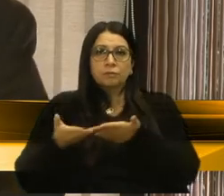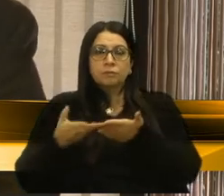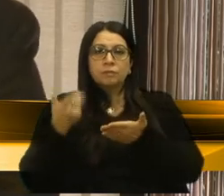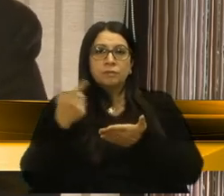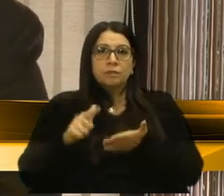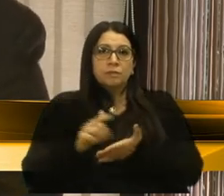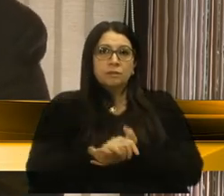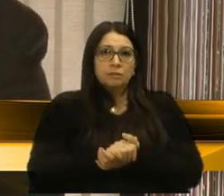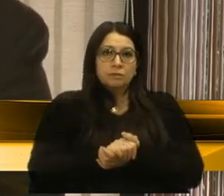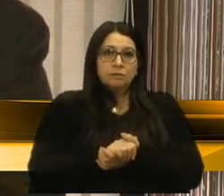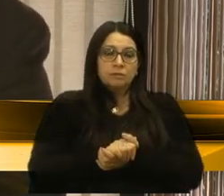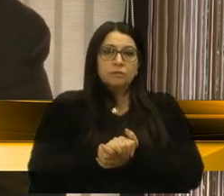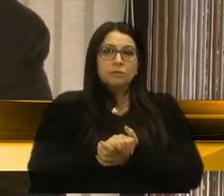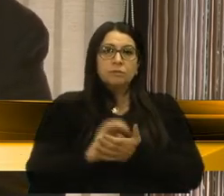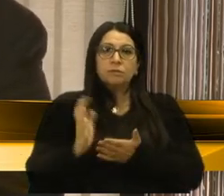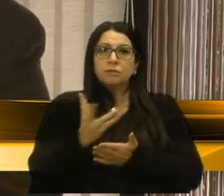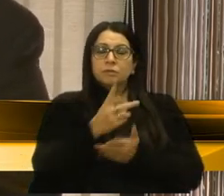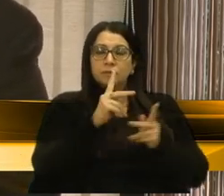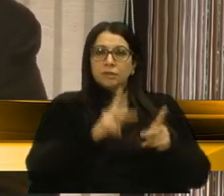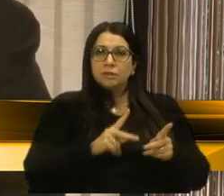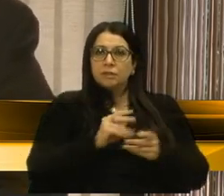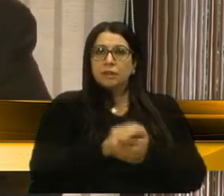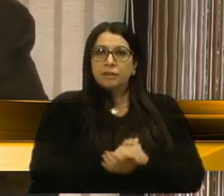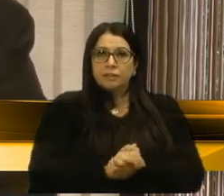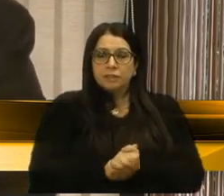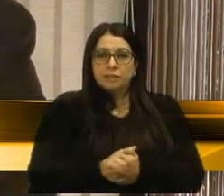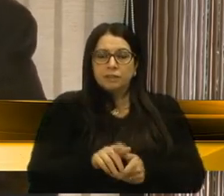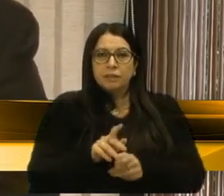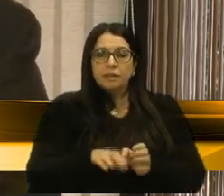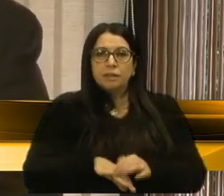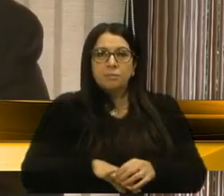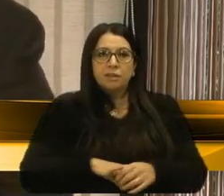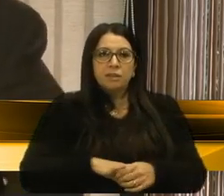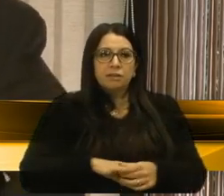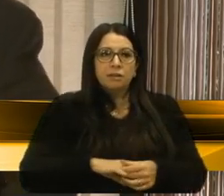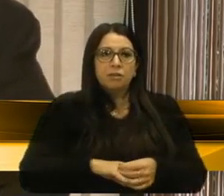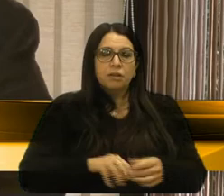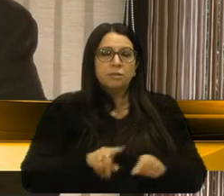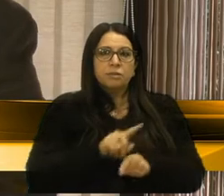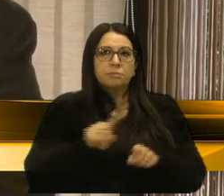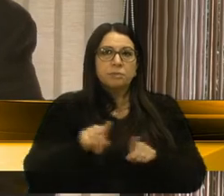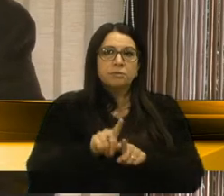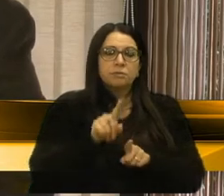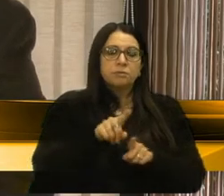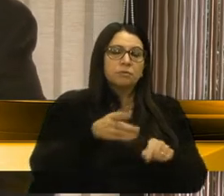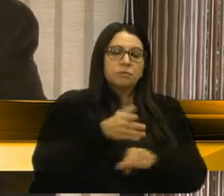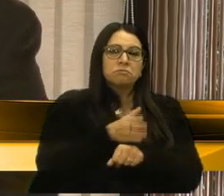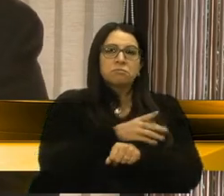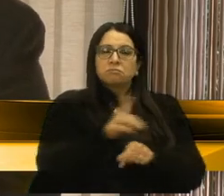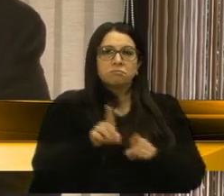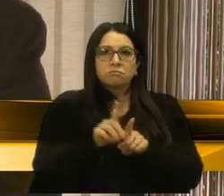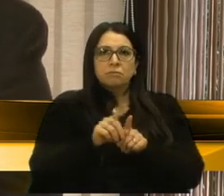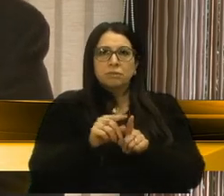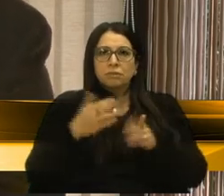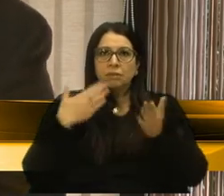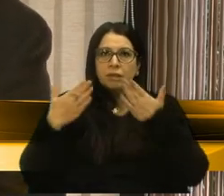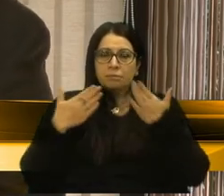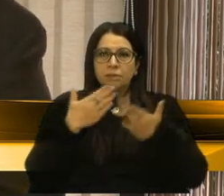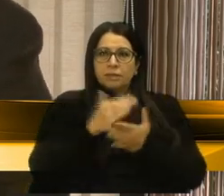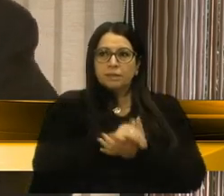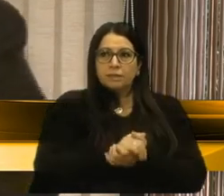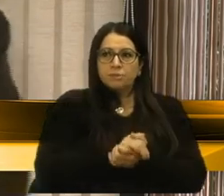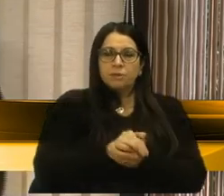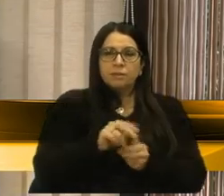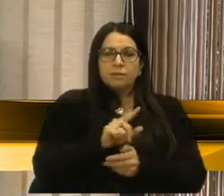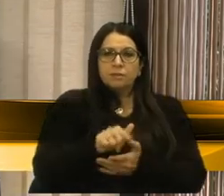vez, aos telespectadores, que participem através do, se tiver alguma dúvida, como disse, pelo